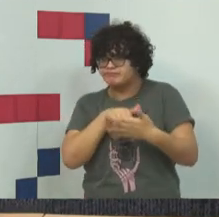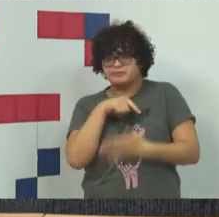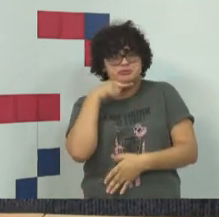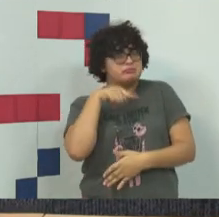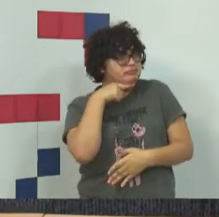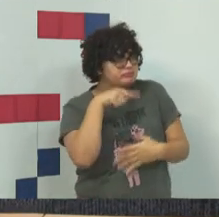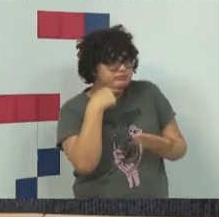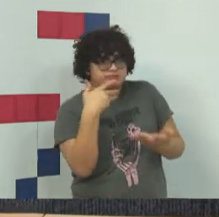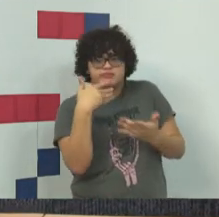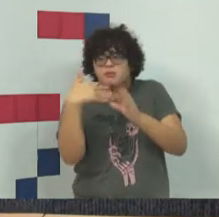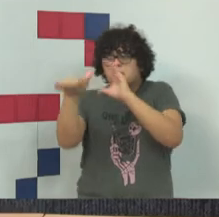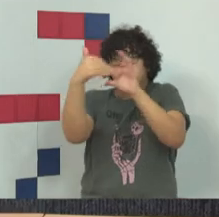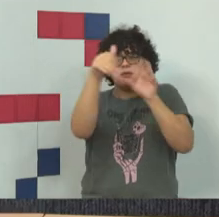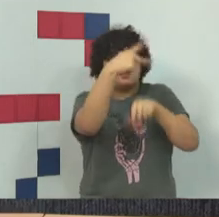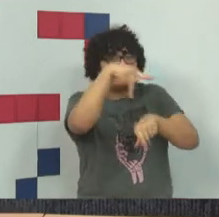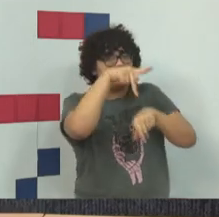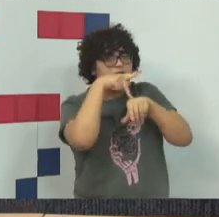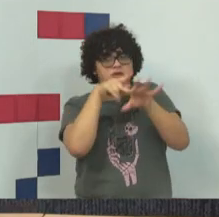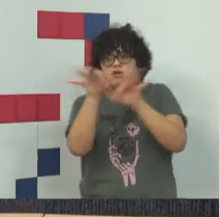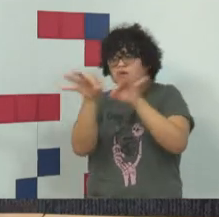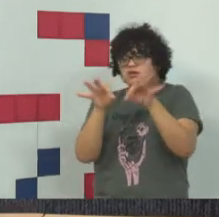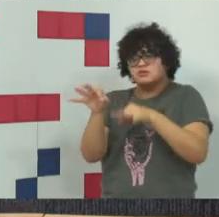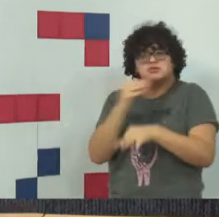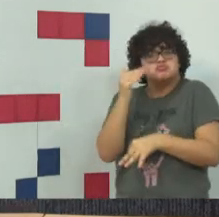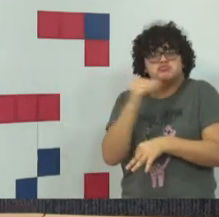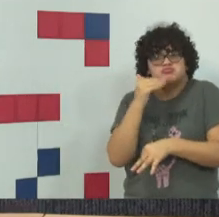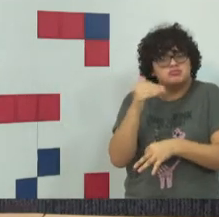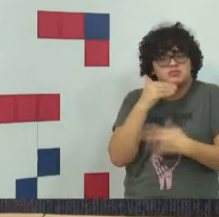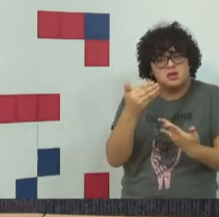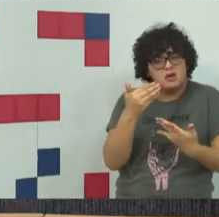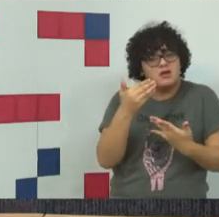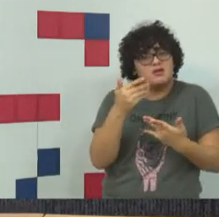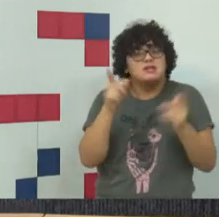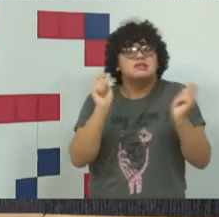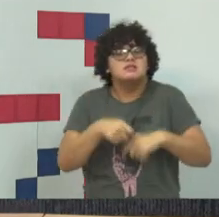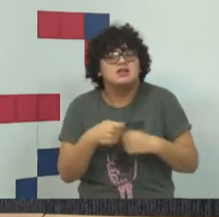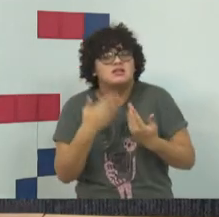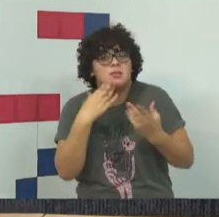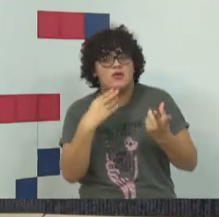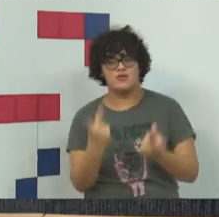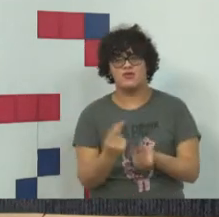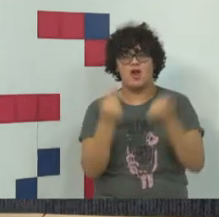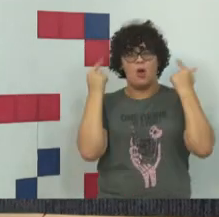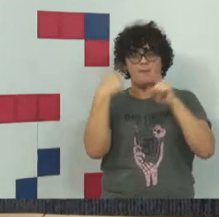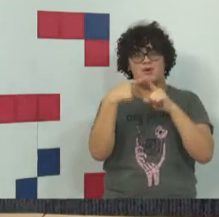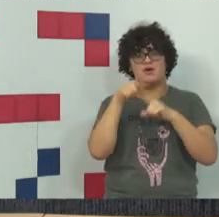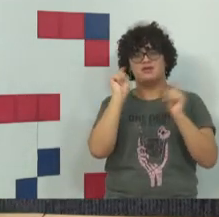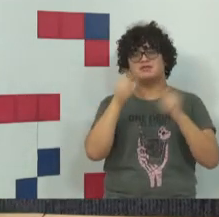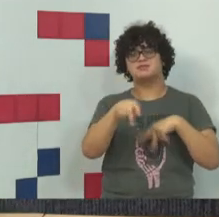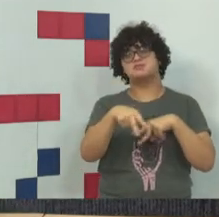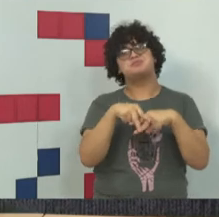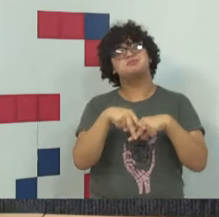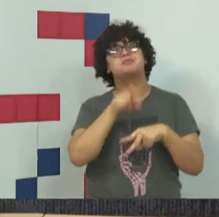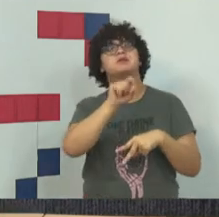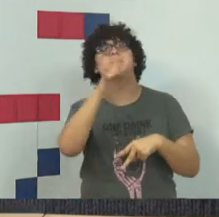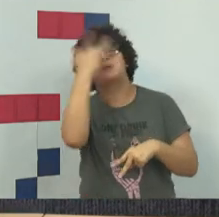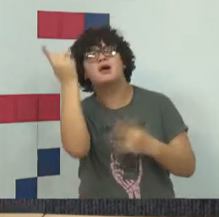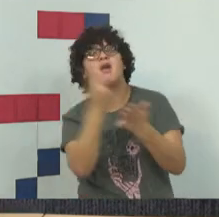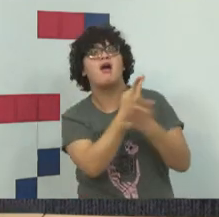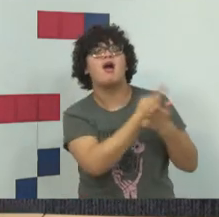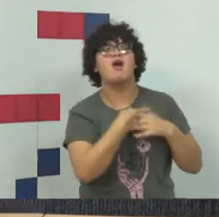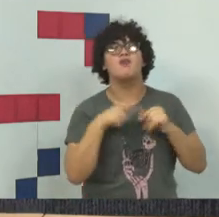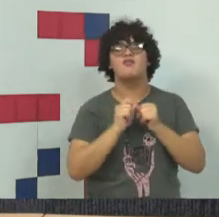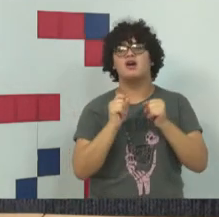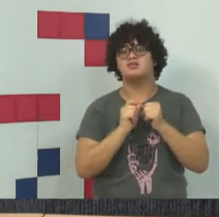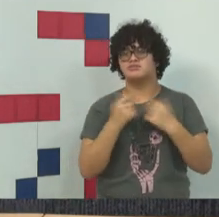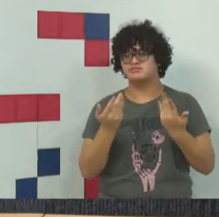de entender e de tratar disso de maneira boa, firme e valiosa, para que uma pena, para uma sanção penal possa ser aplicada